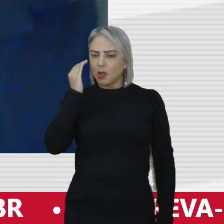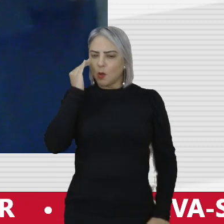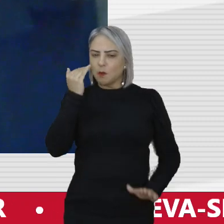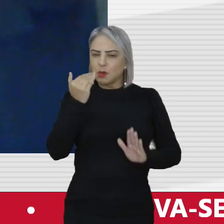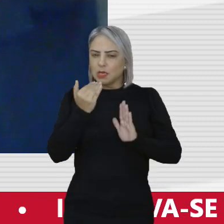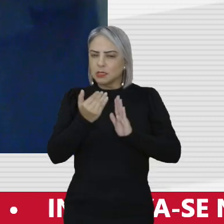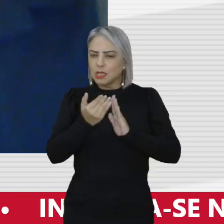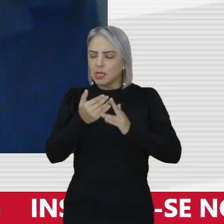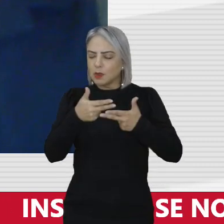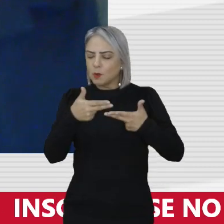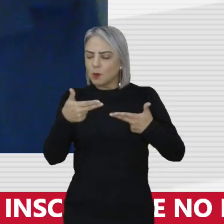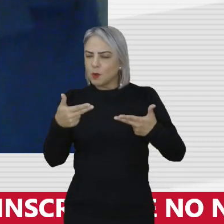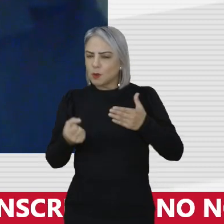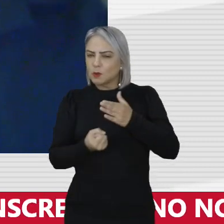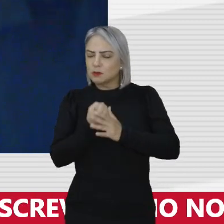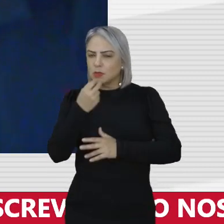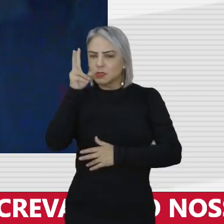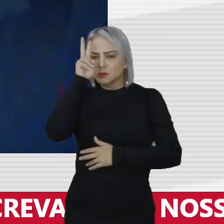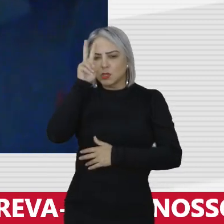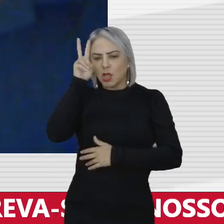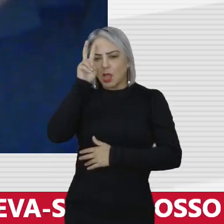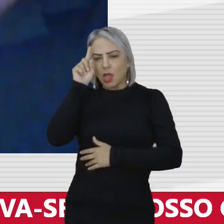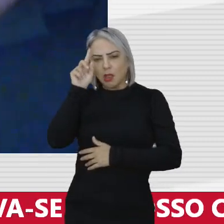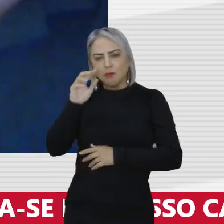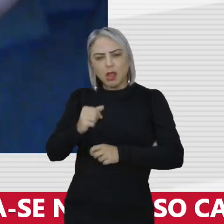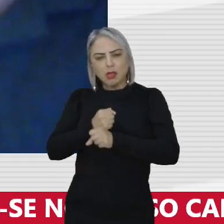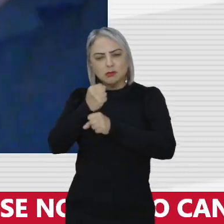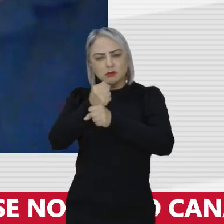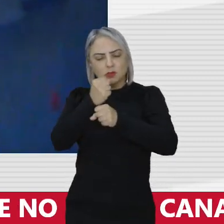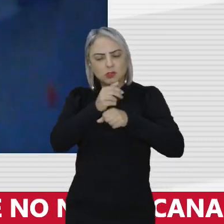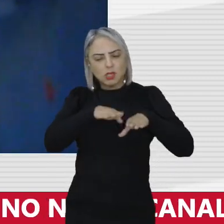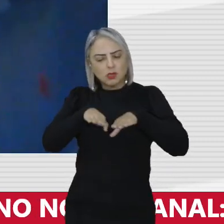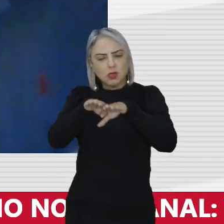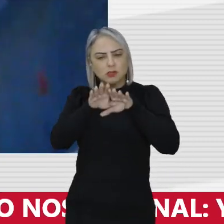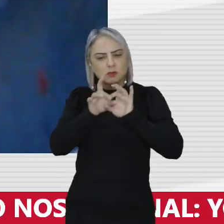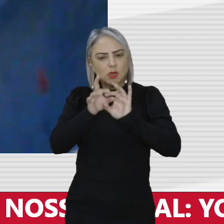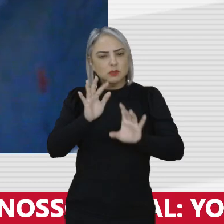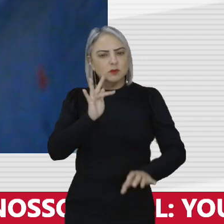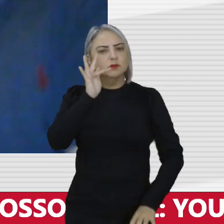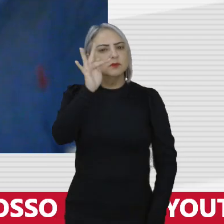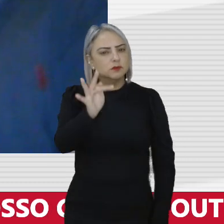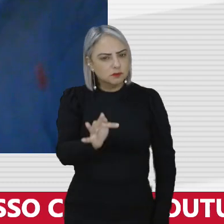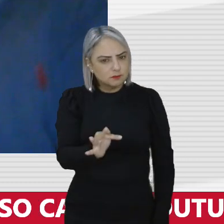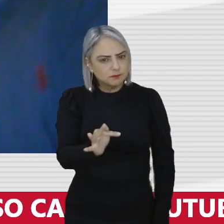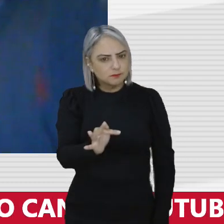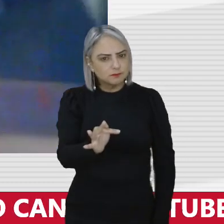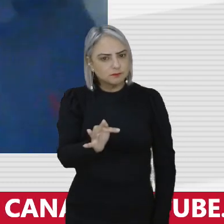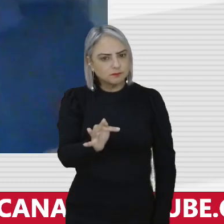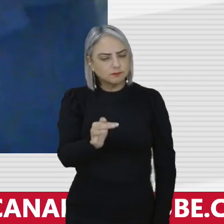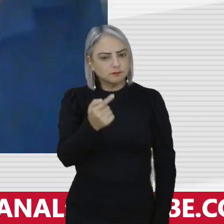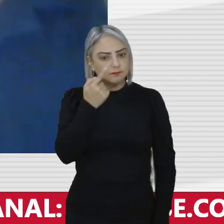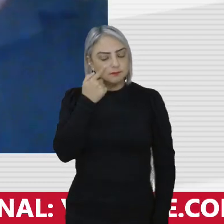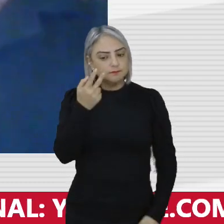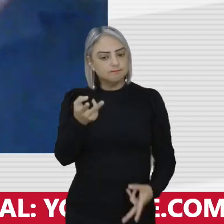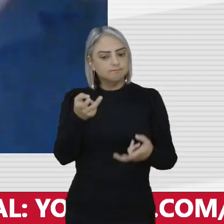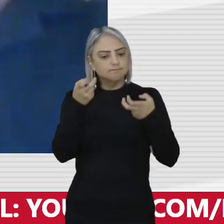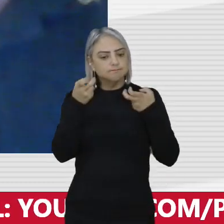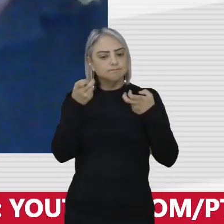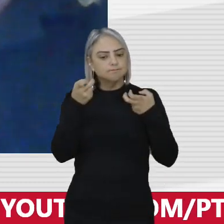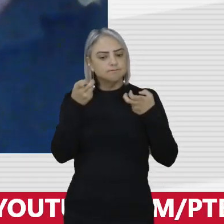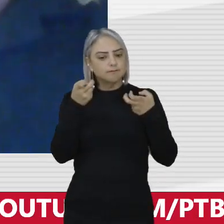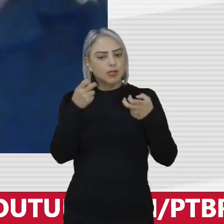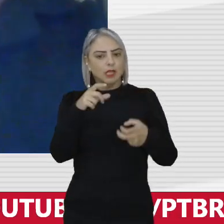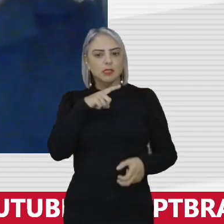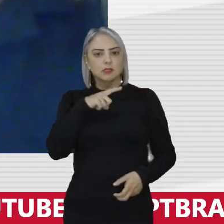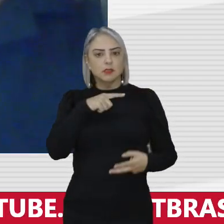históricas para construir uma de nossa democracia do futuro. Veja que nós